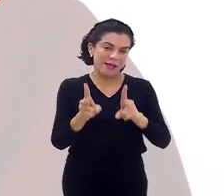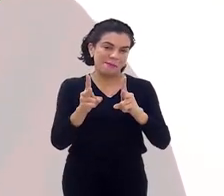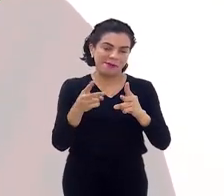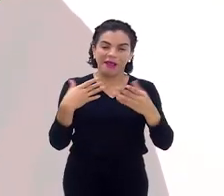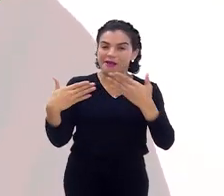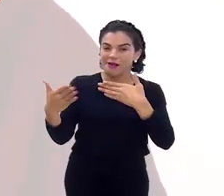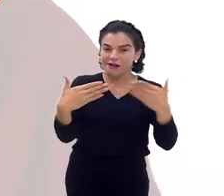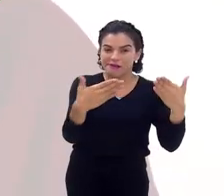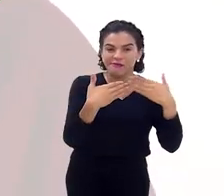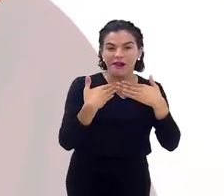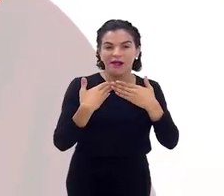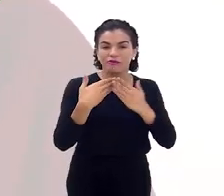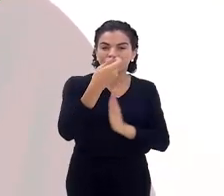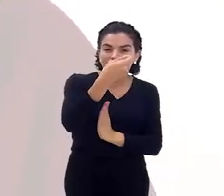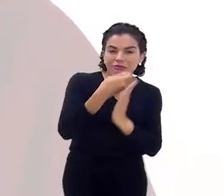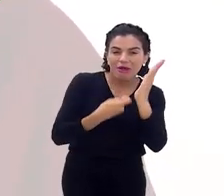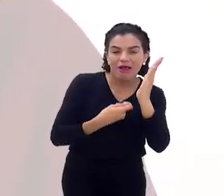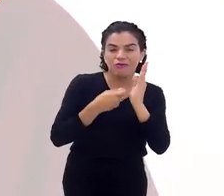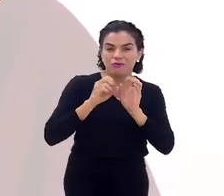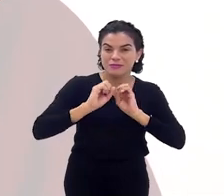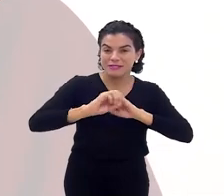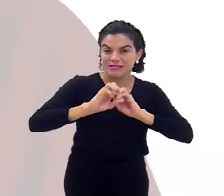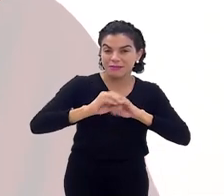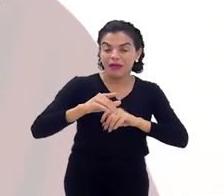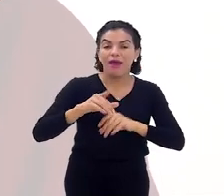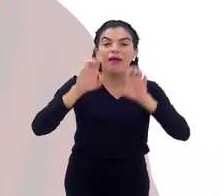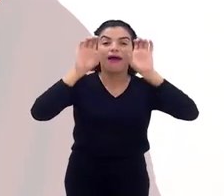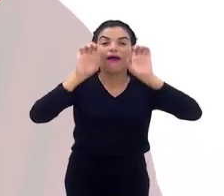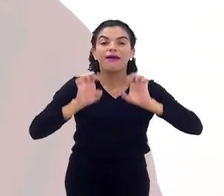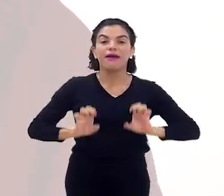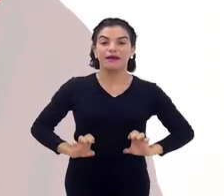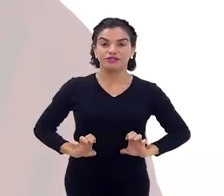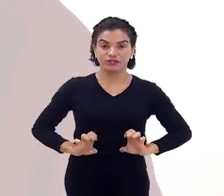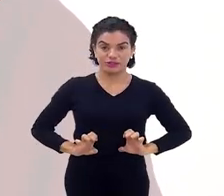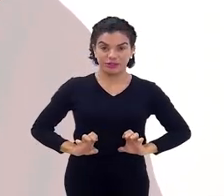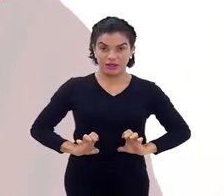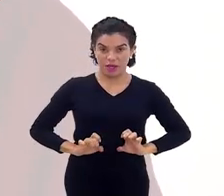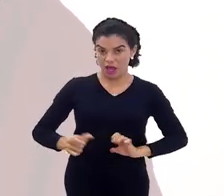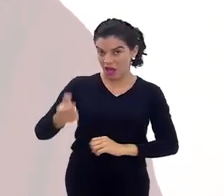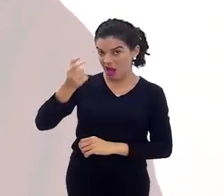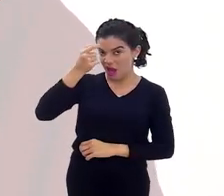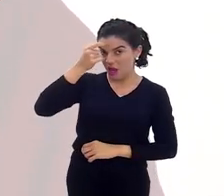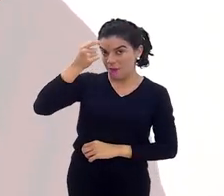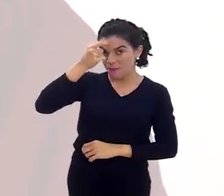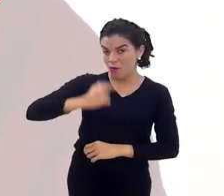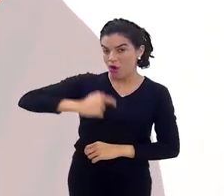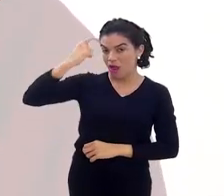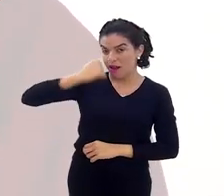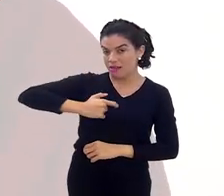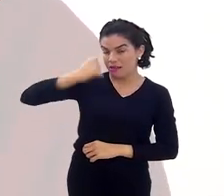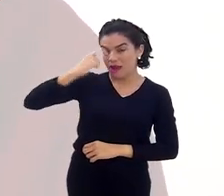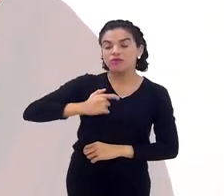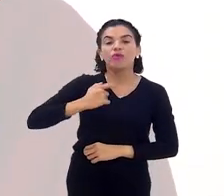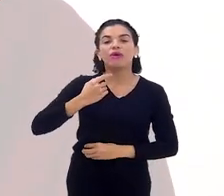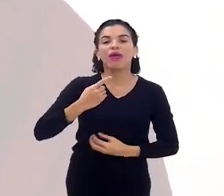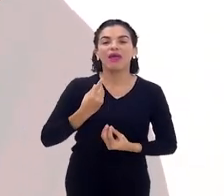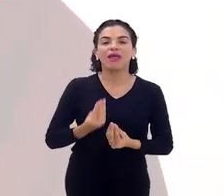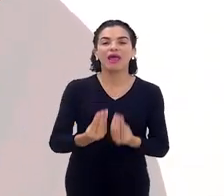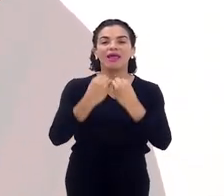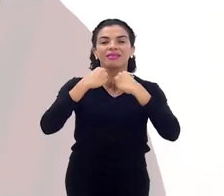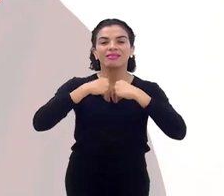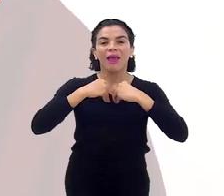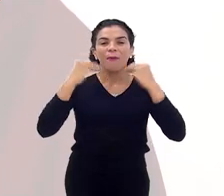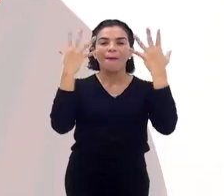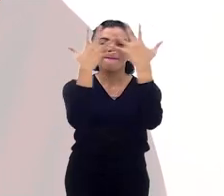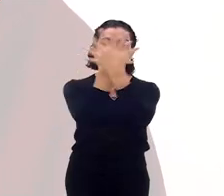é falado aí, assim, nos ensinamentos, né? É que a ética, Luzia, a moralidade, traz uma